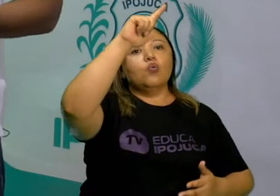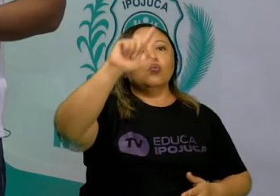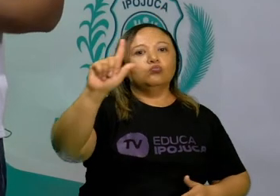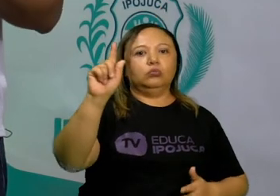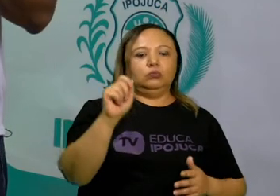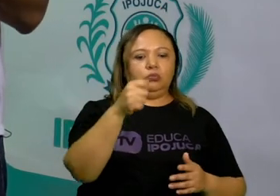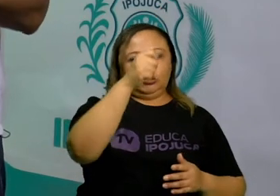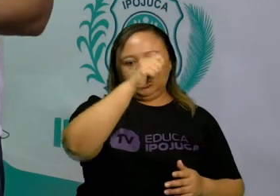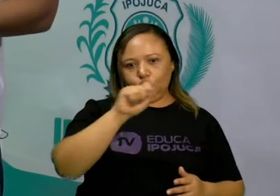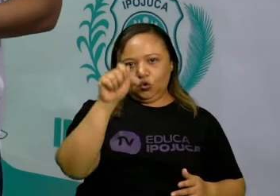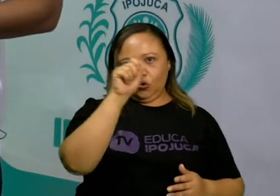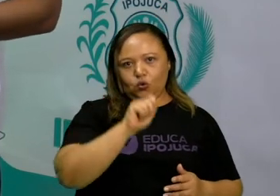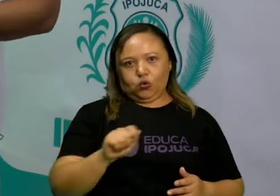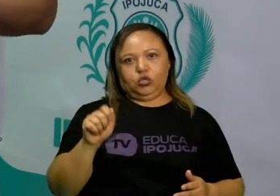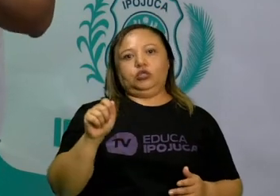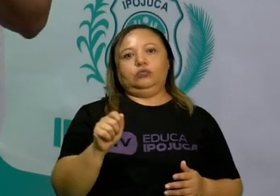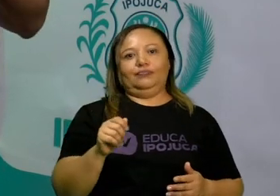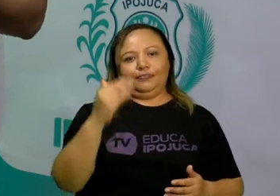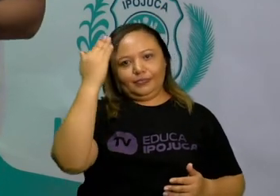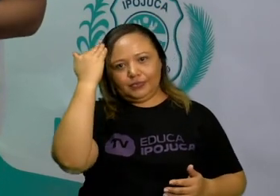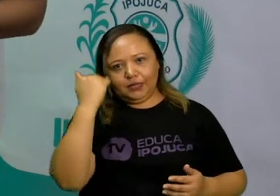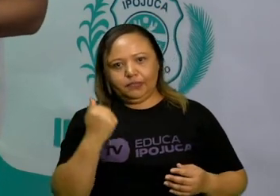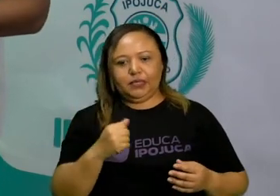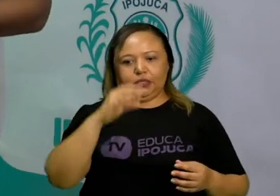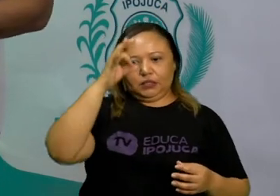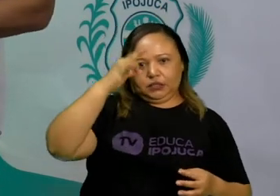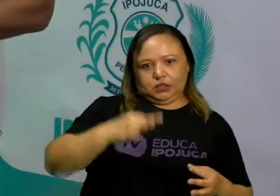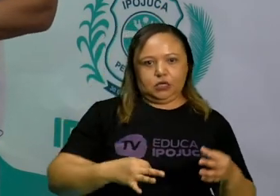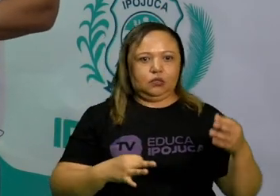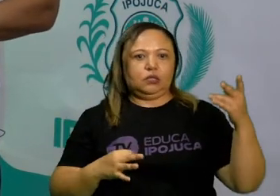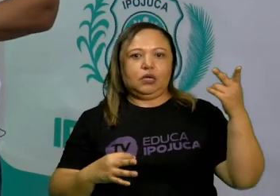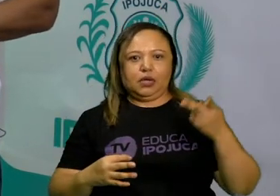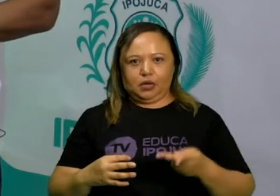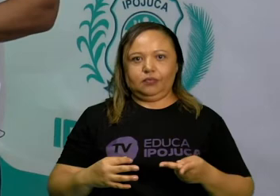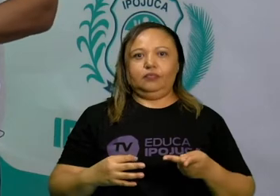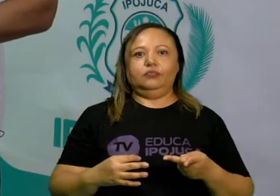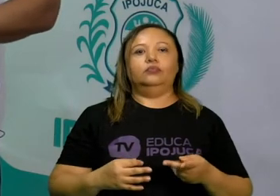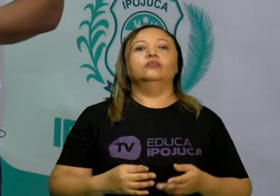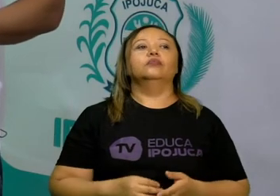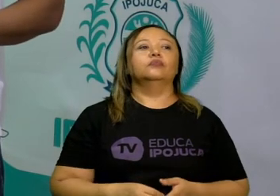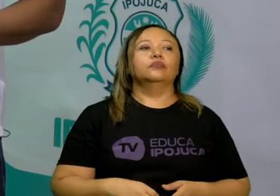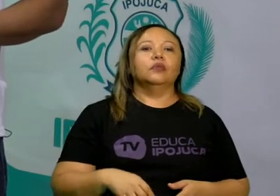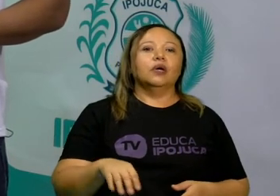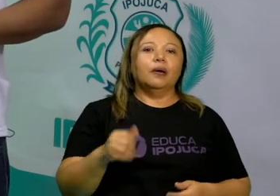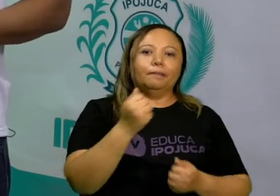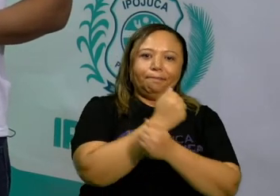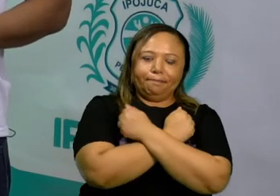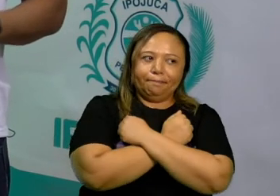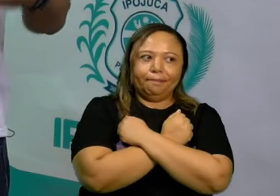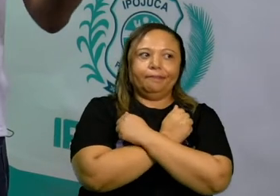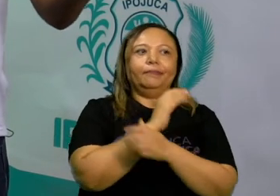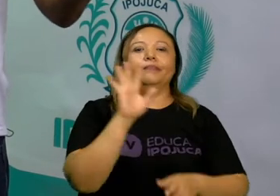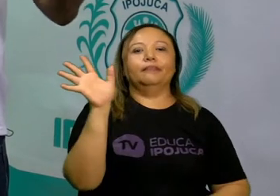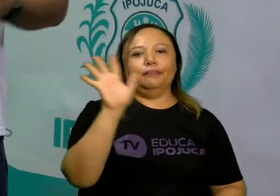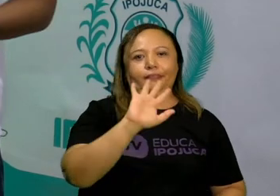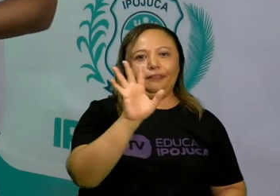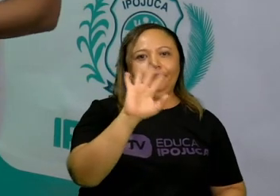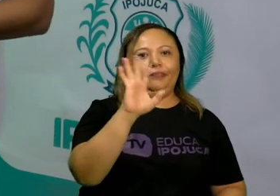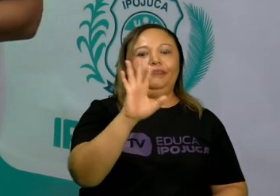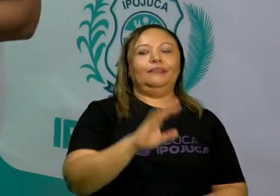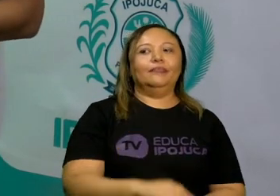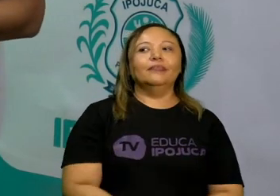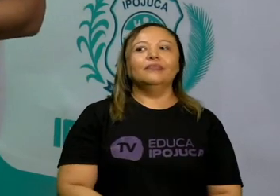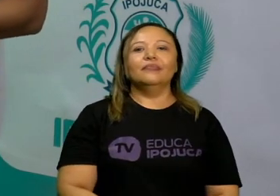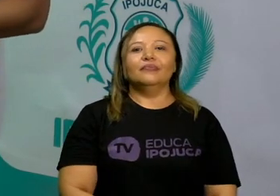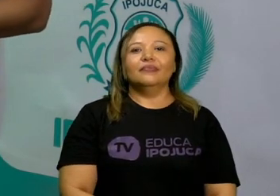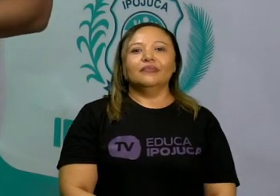juntos aqui na nossa próxima aula, no nosso próximo encontro. Tá ok? Um grande abraço para vocês, desejo